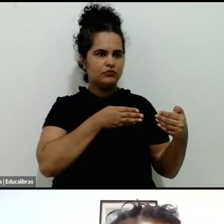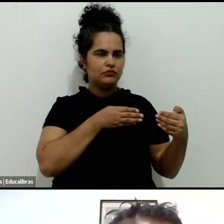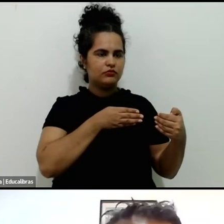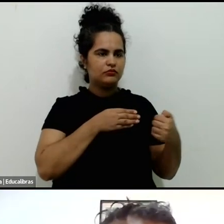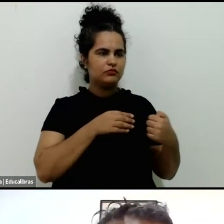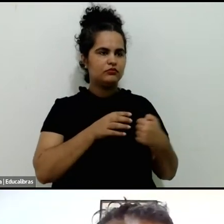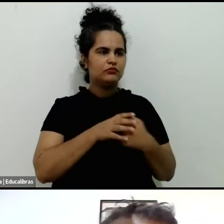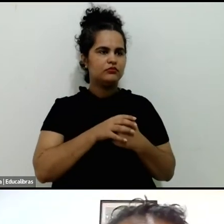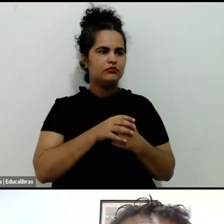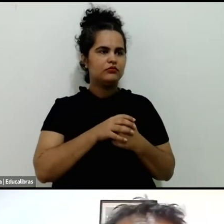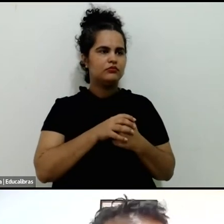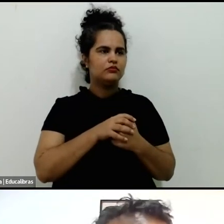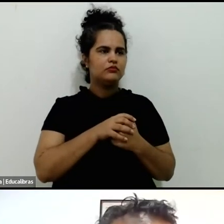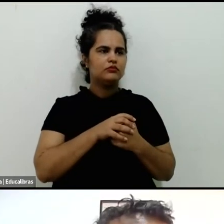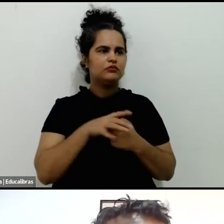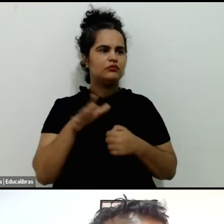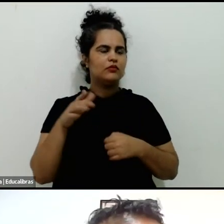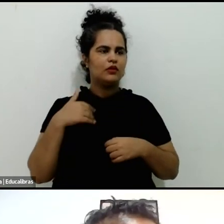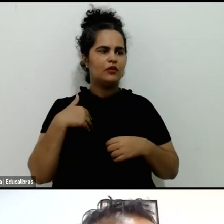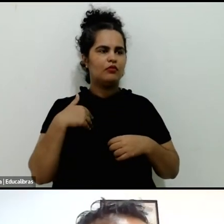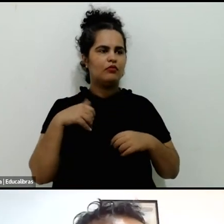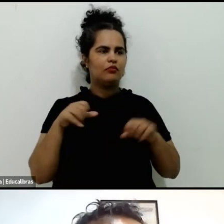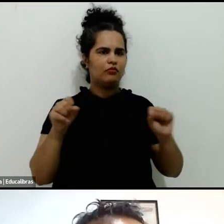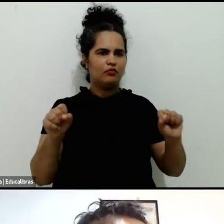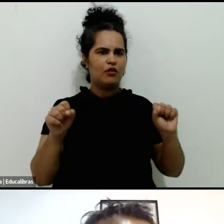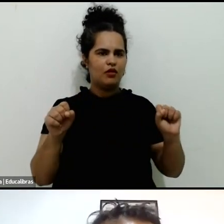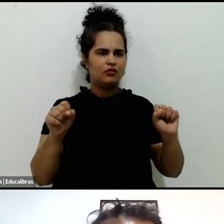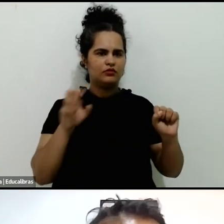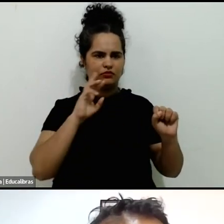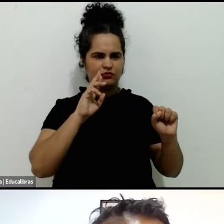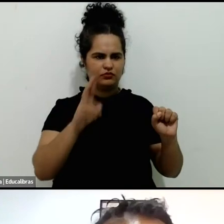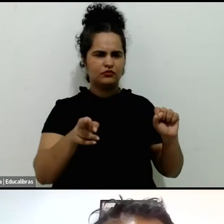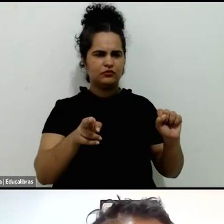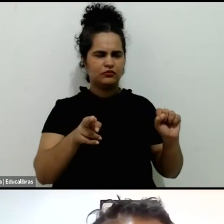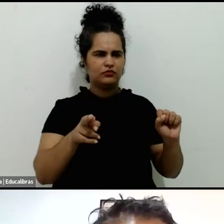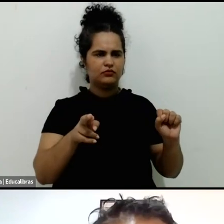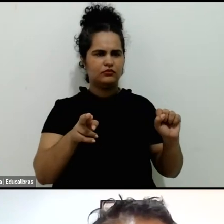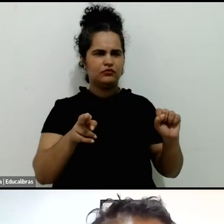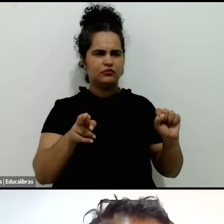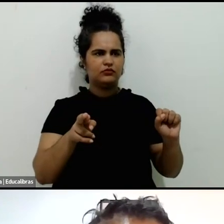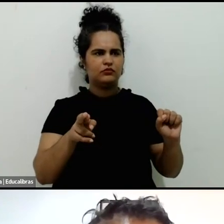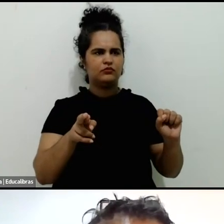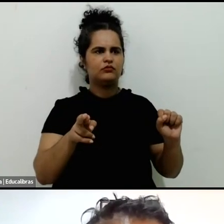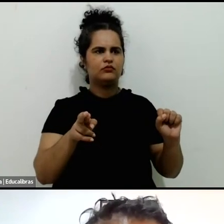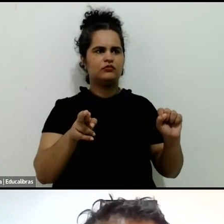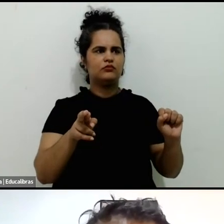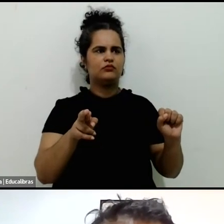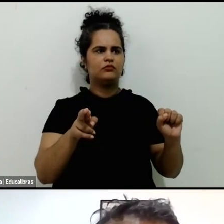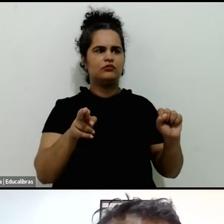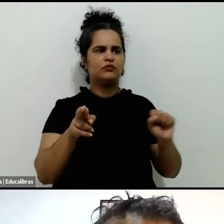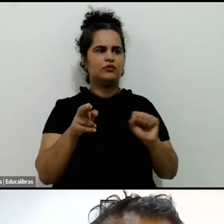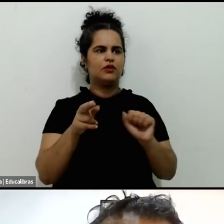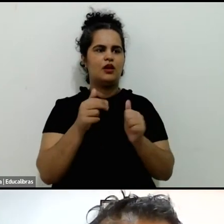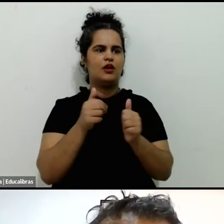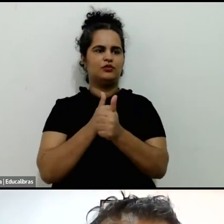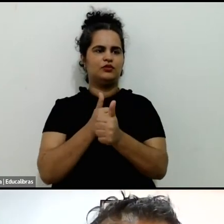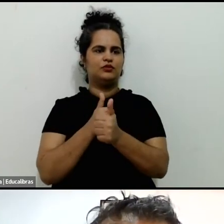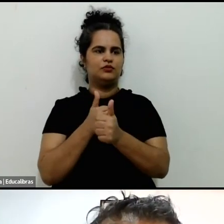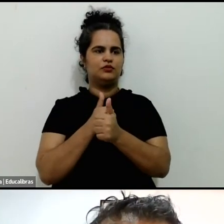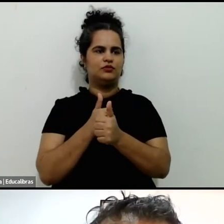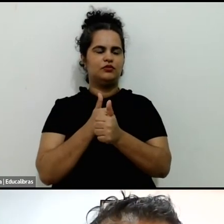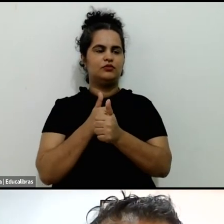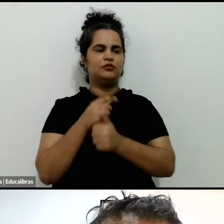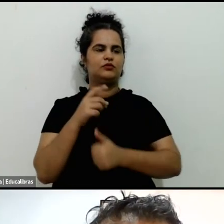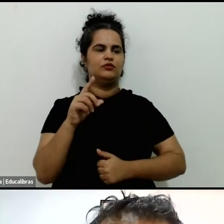Como está mais próximo? Eu posso dar a resposta citando que eu sou discípula do Danilo Miranda, que foi diretor do